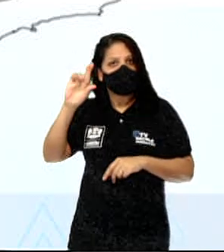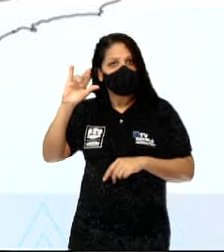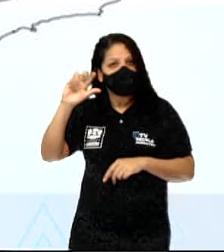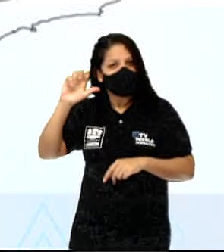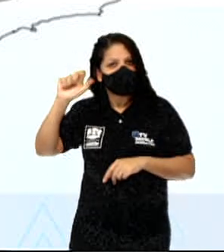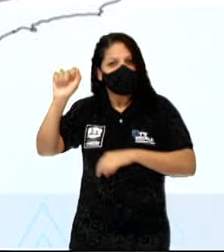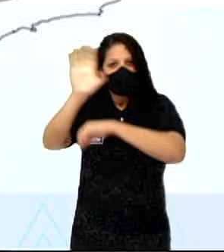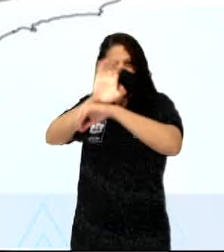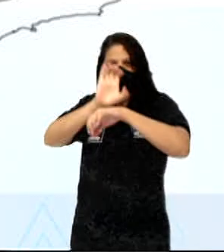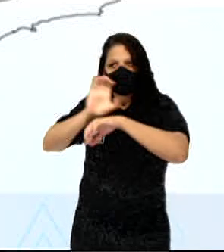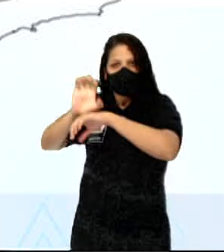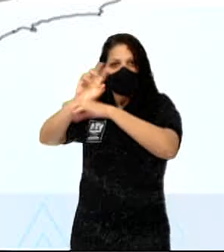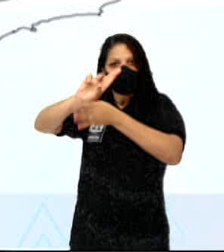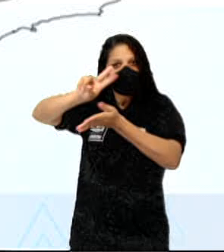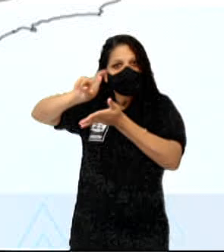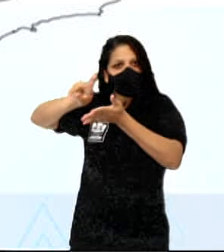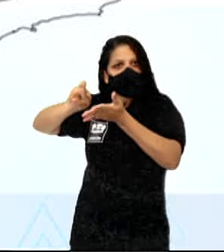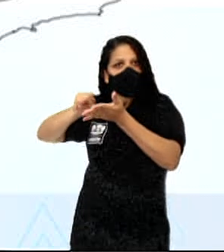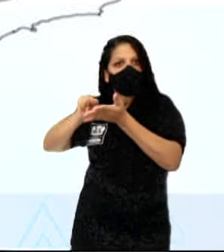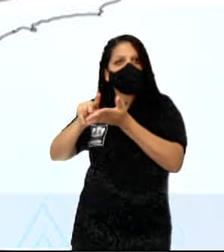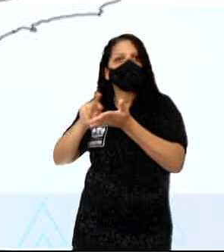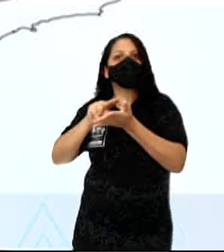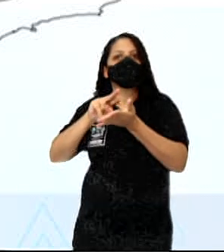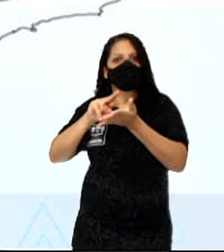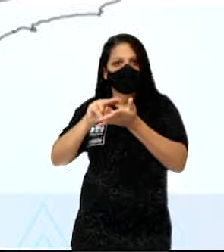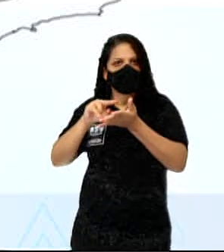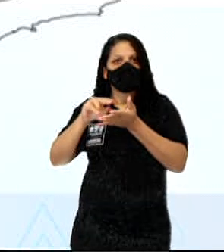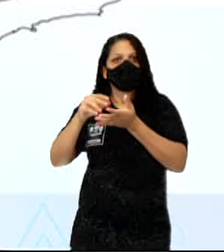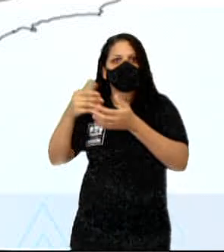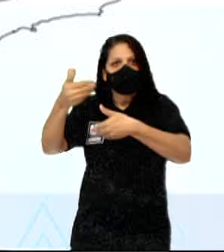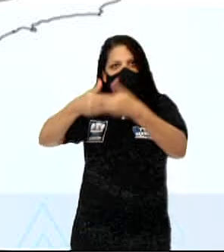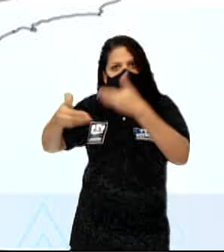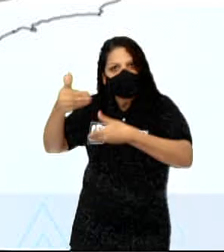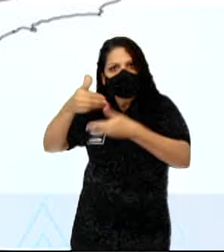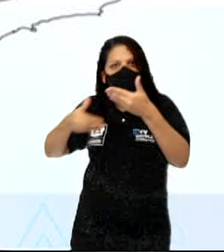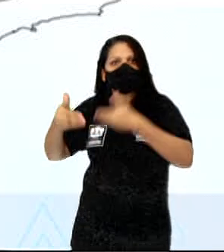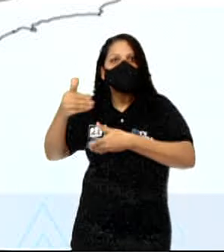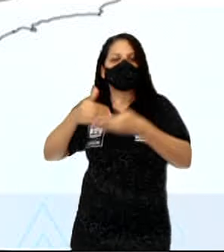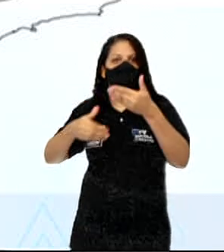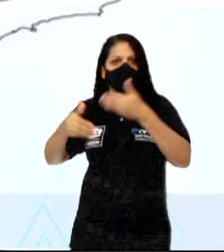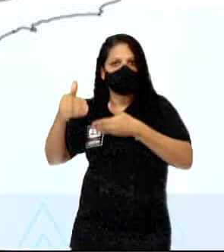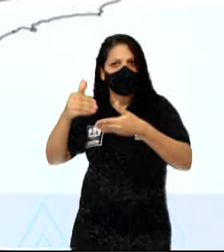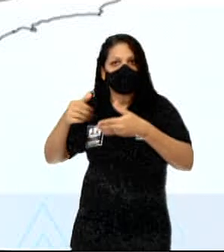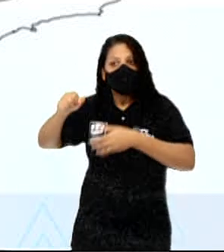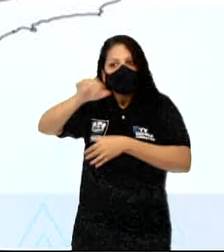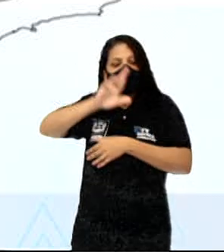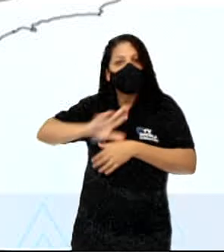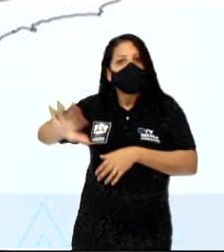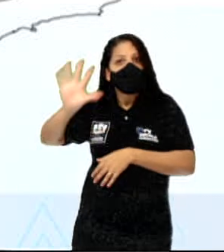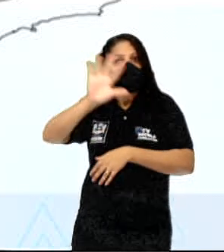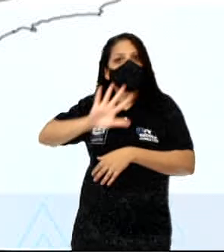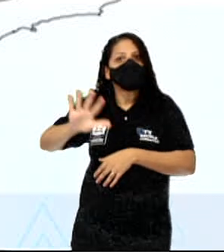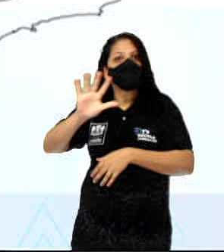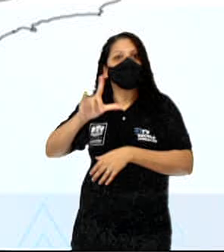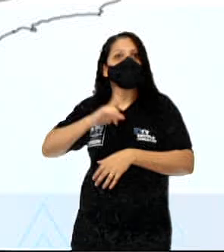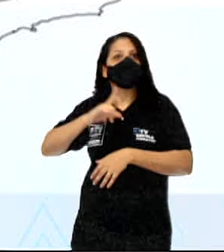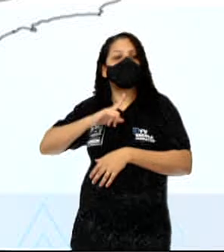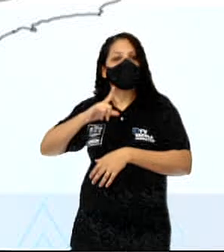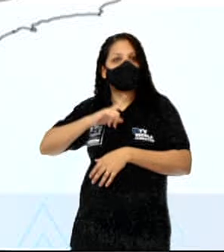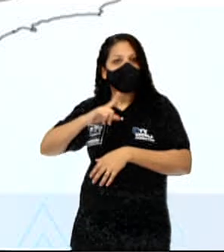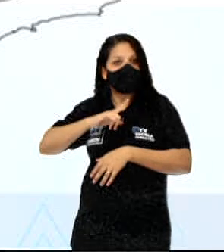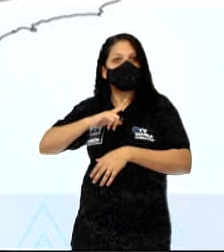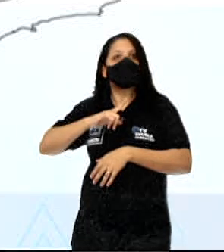Paraná. Ela se estendia até a região ali do sul de São Paulo. E essa região, ela tem altitudes maiores.